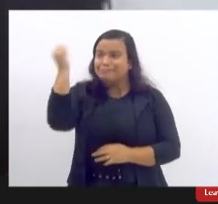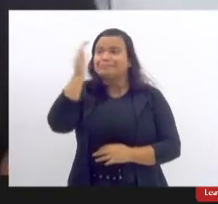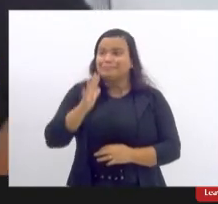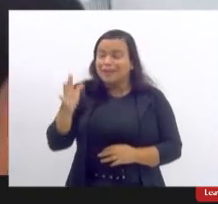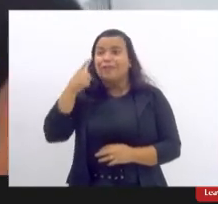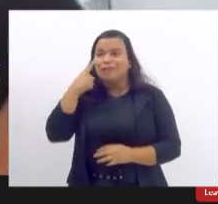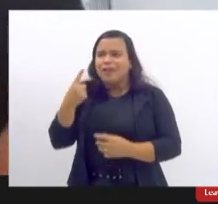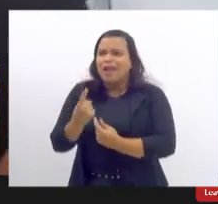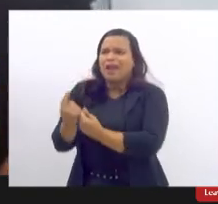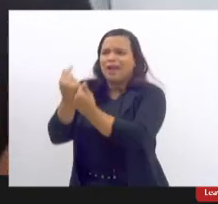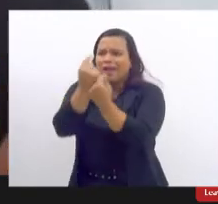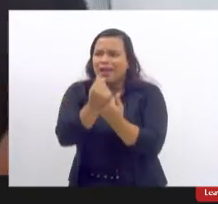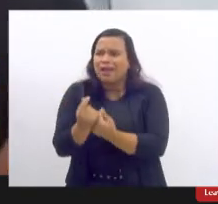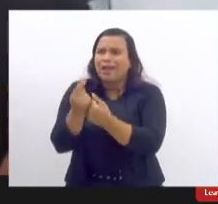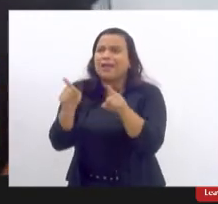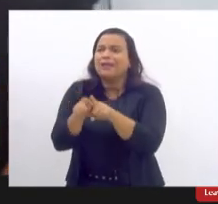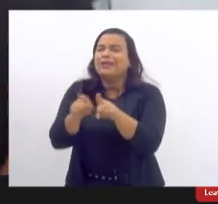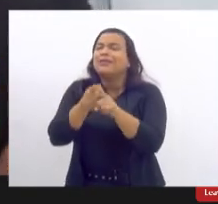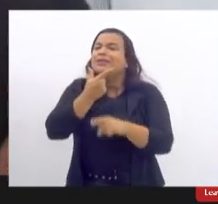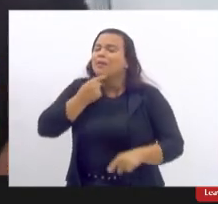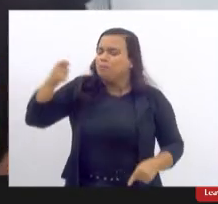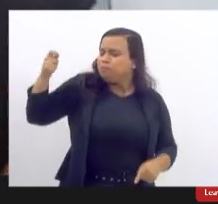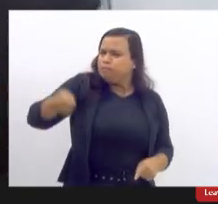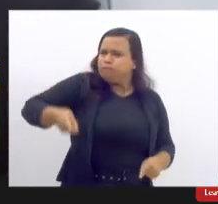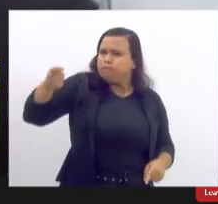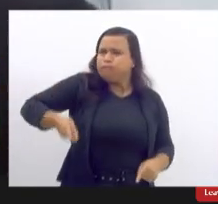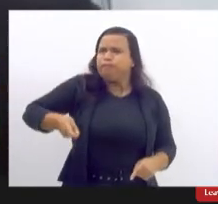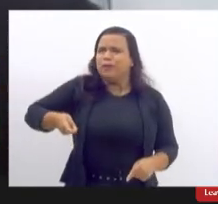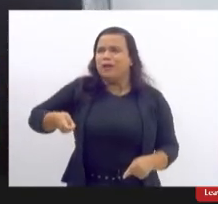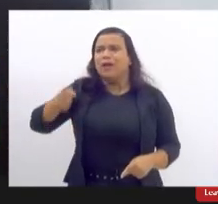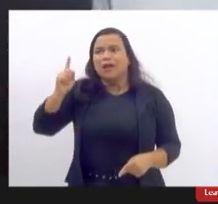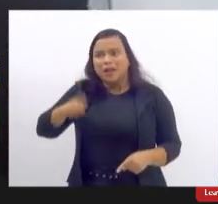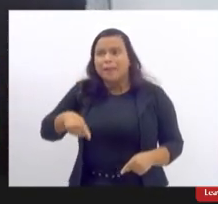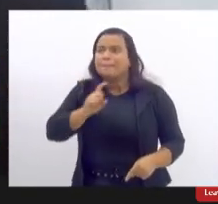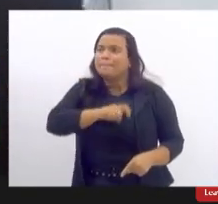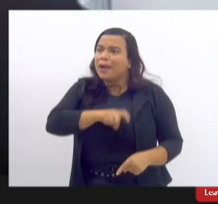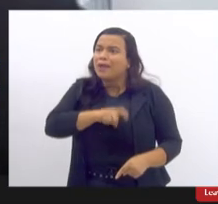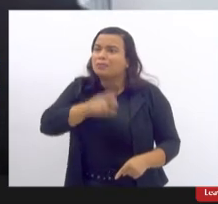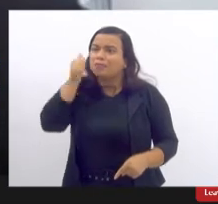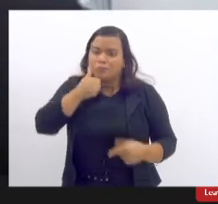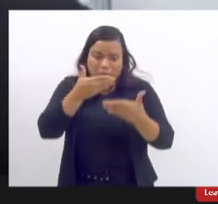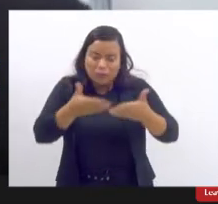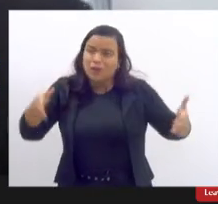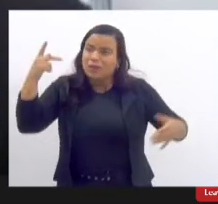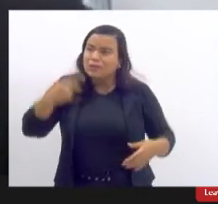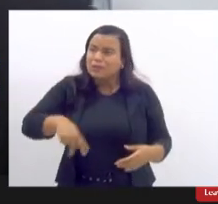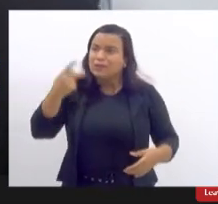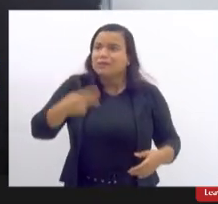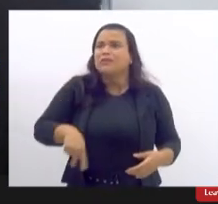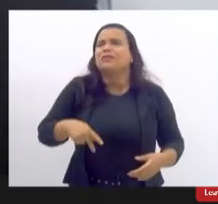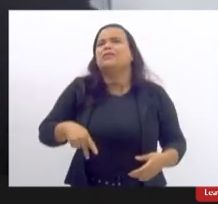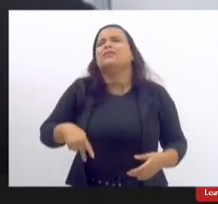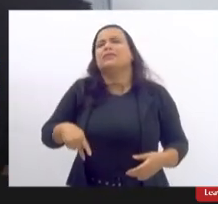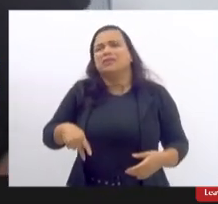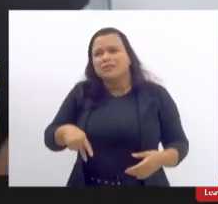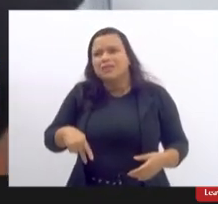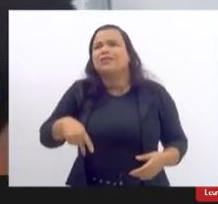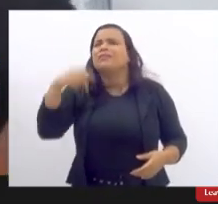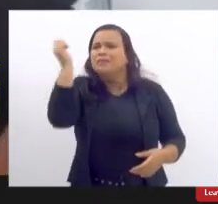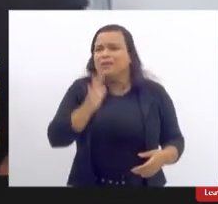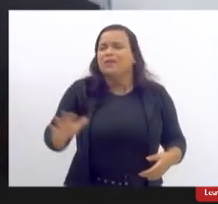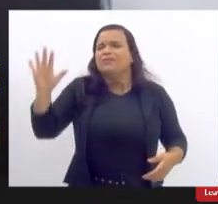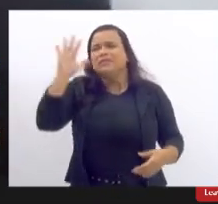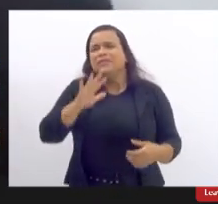capitalismo o machismo o patriarcado é cruel com as nossas mulheres com as nossas mulheres que muitas